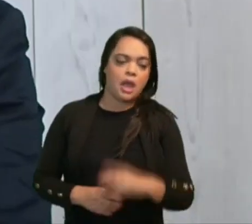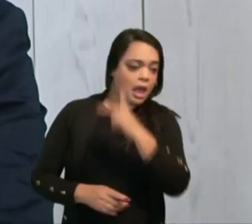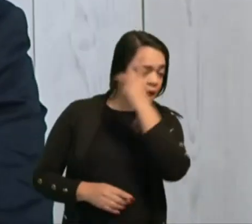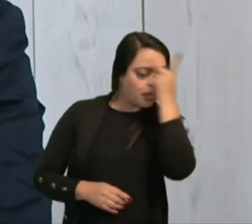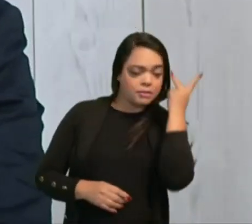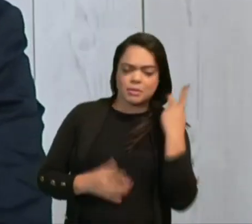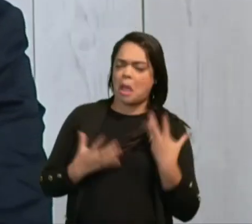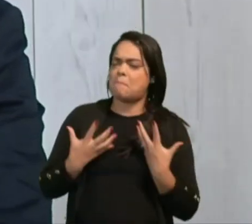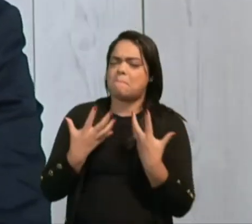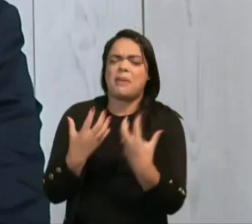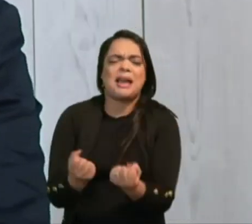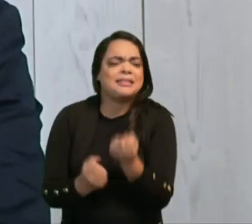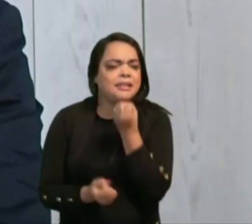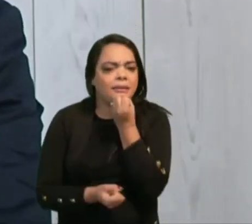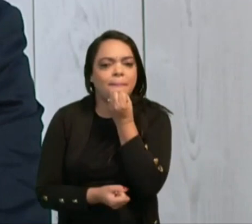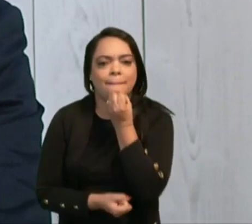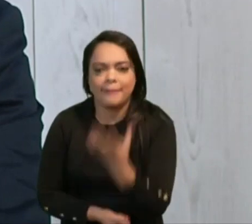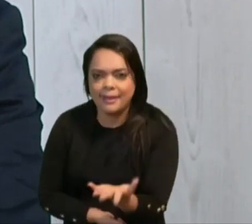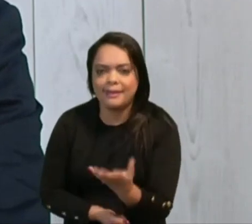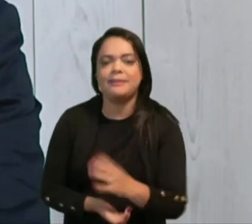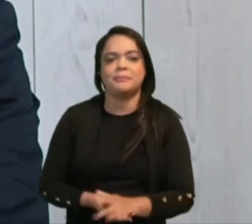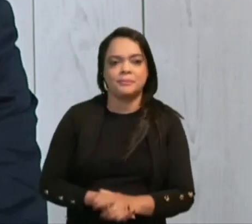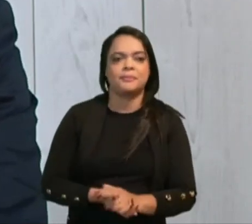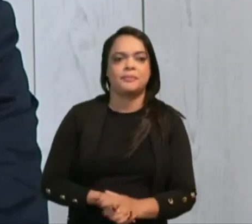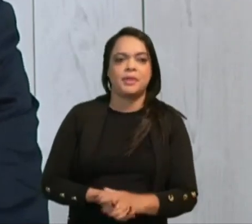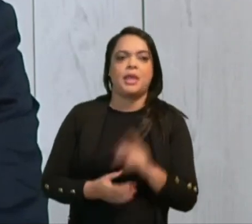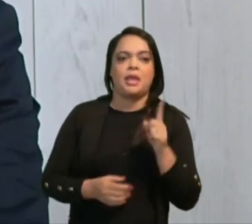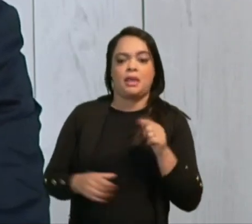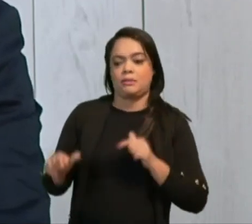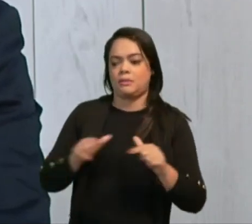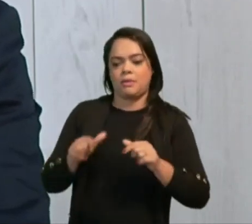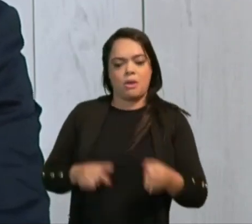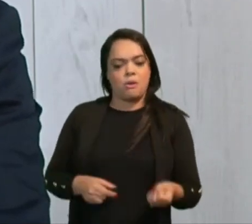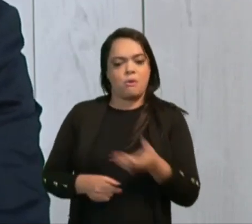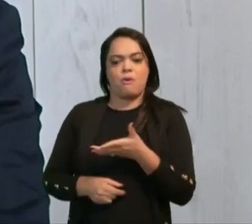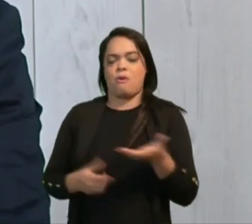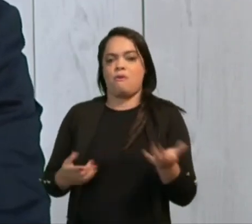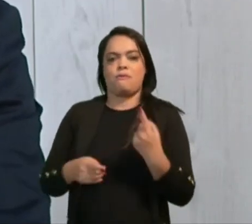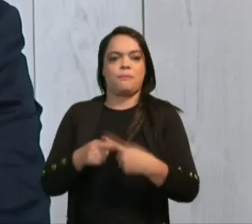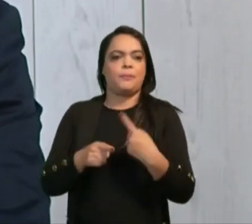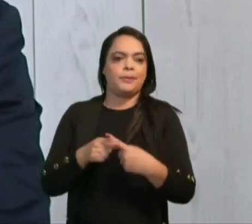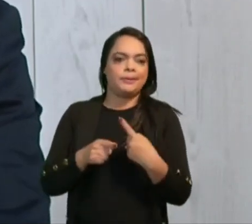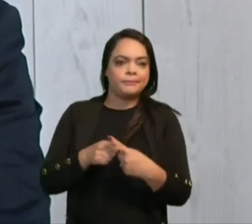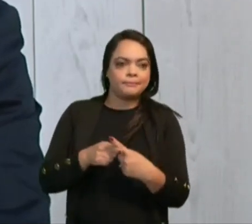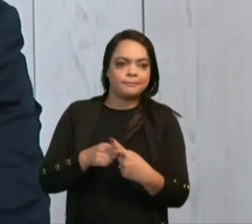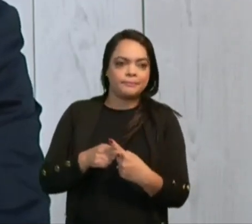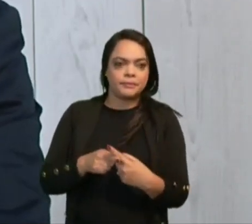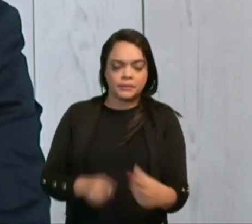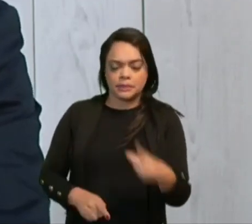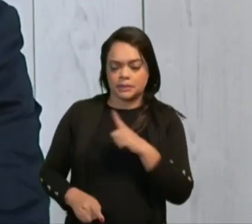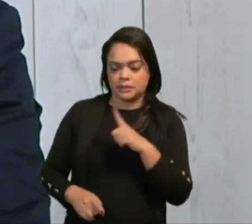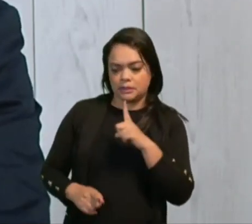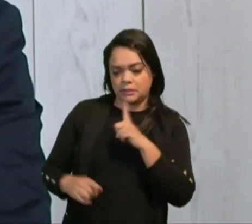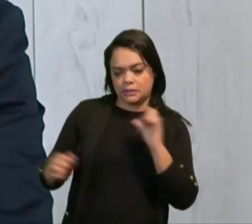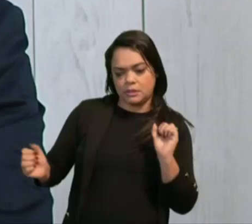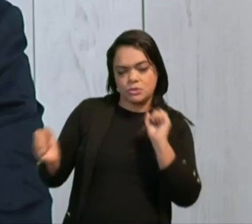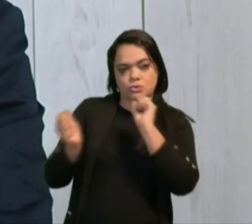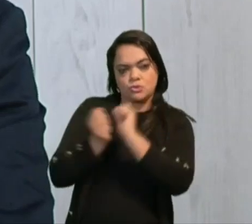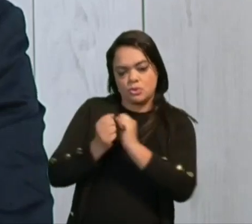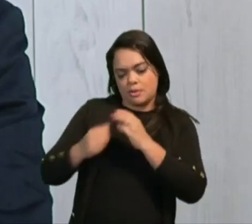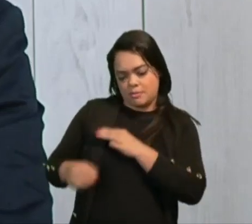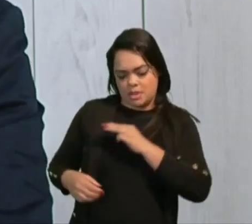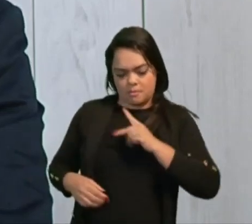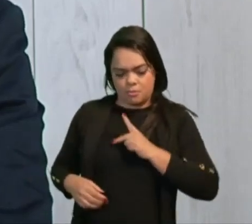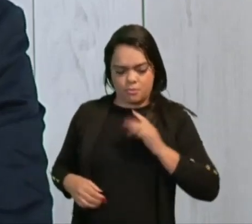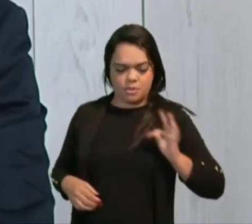recebeu muito bem a iniciativa. É uma iniciativa inédita, porque estamos juntos, o Ministério